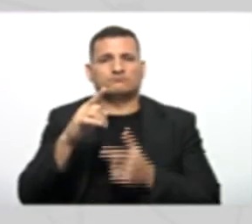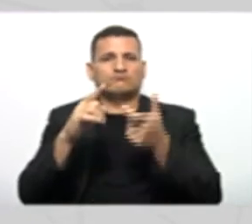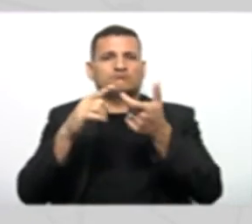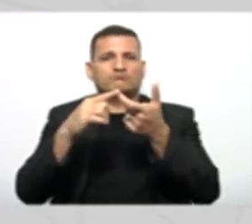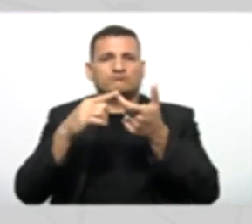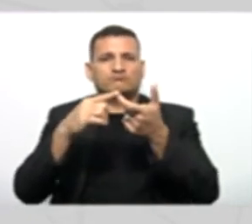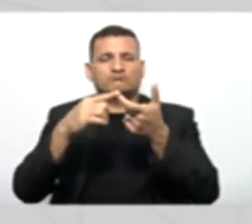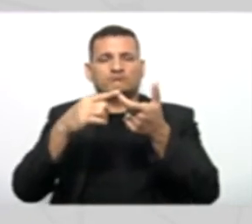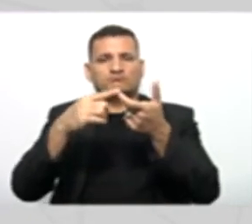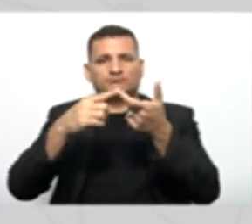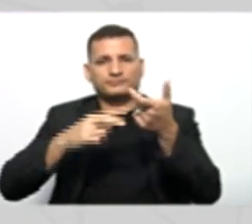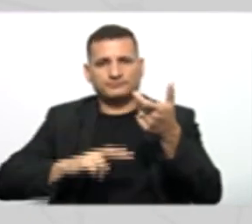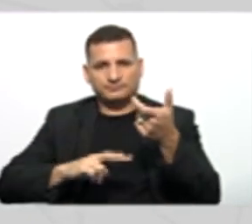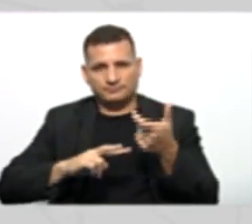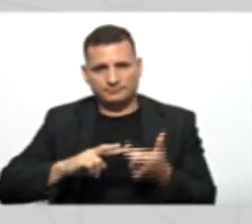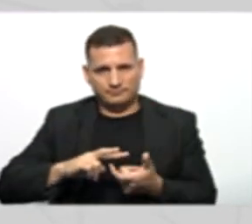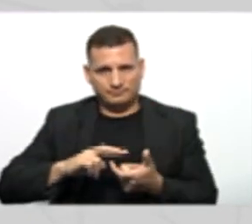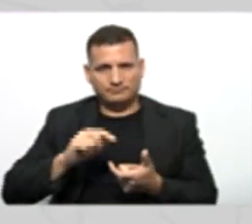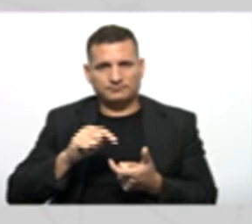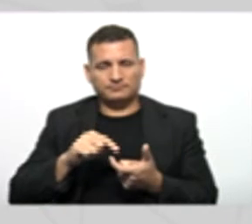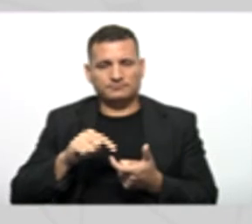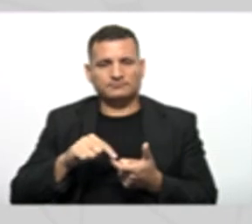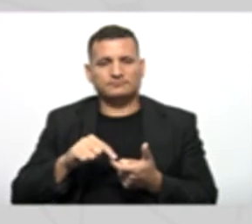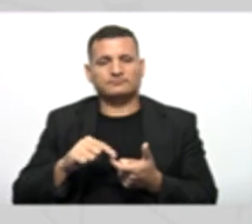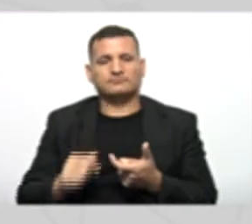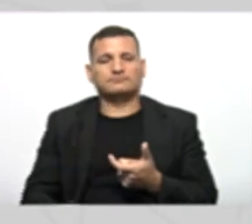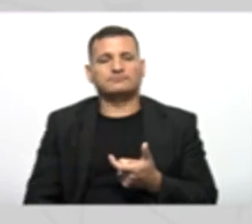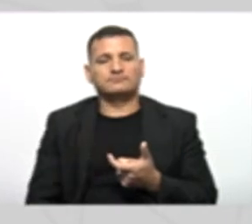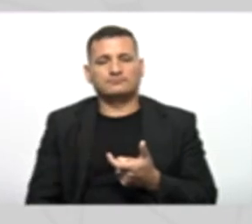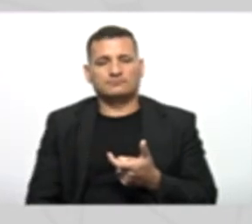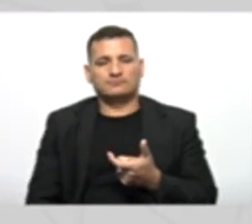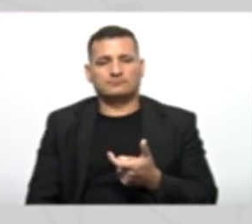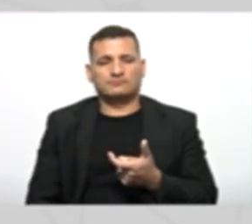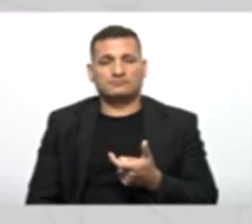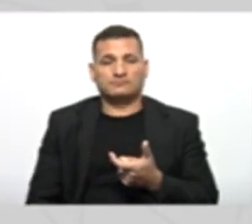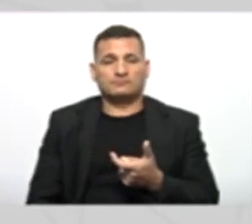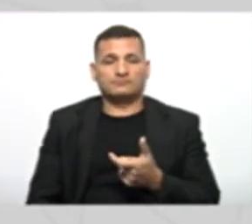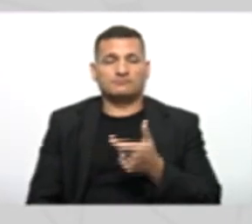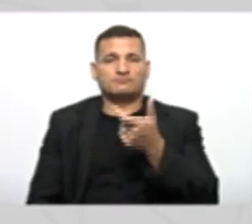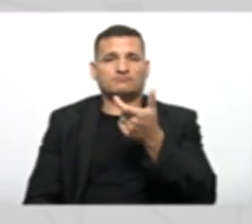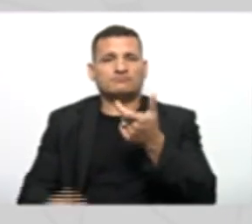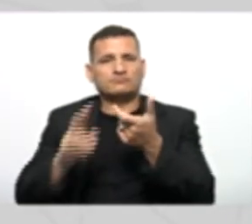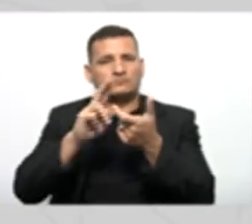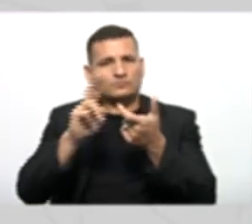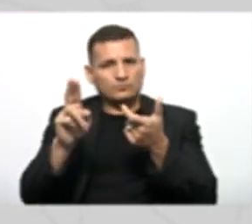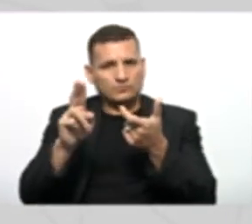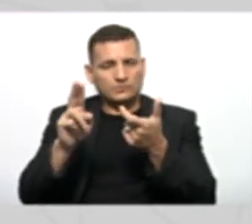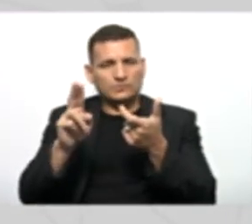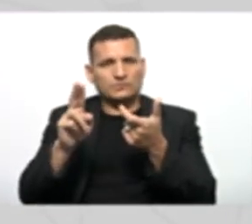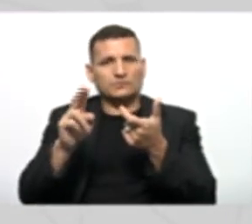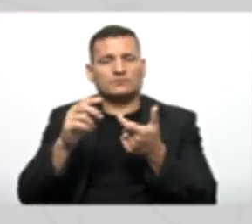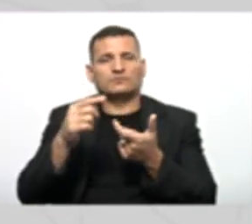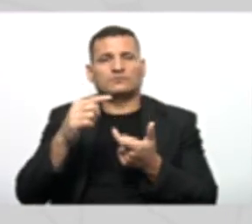Concordam comigo Que nós tínhamos O atributo Nome Na classe Pai E o atributo Nome Na classe Filha Mas também